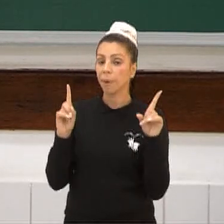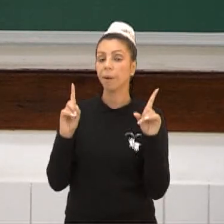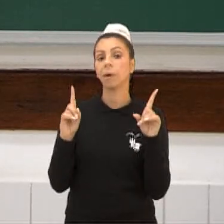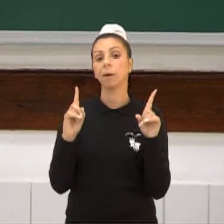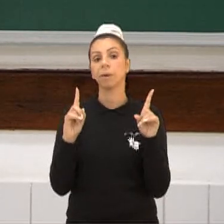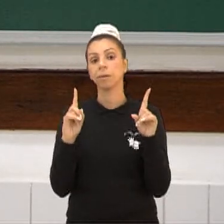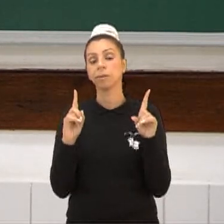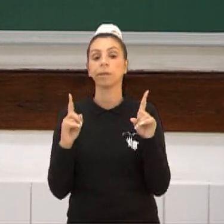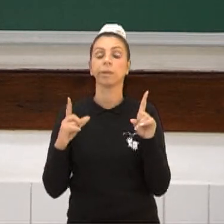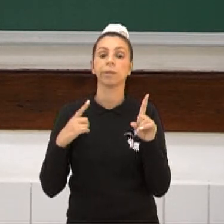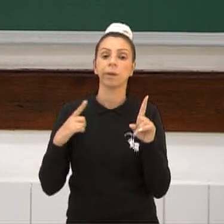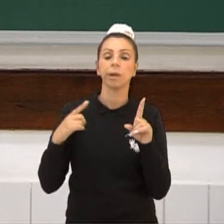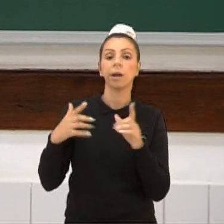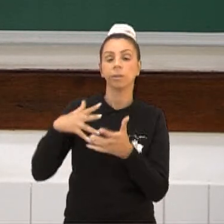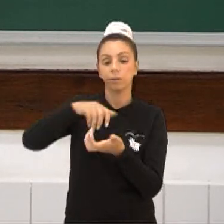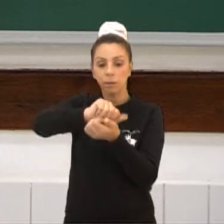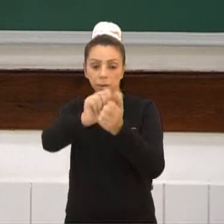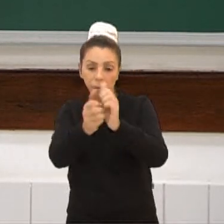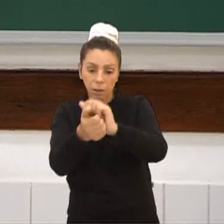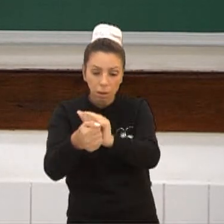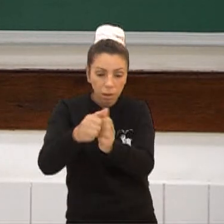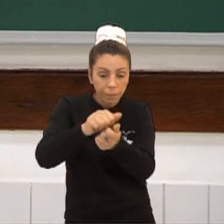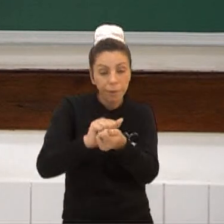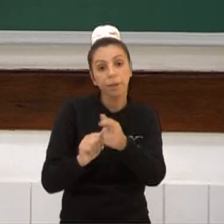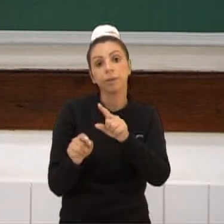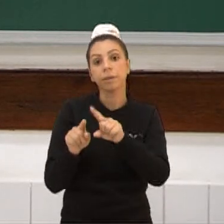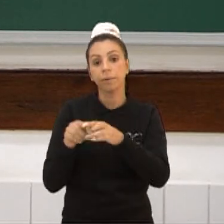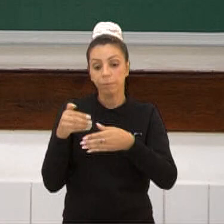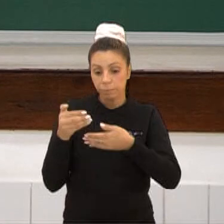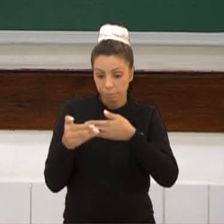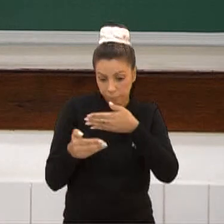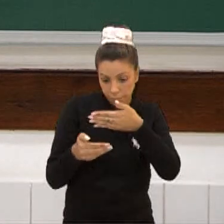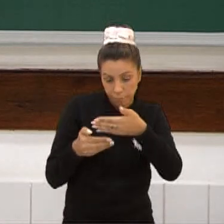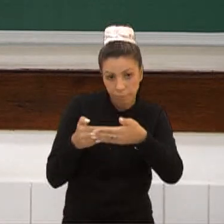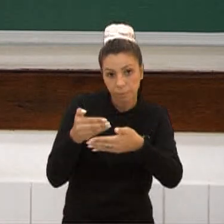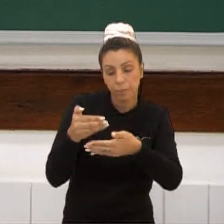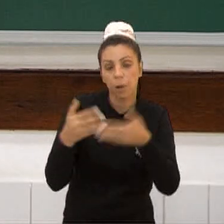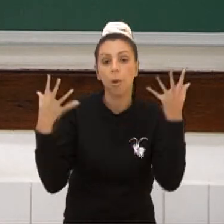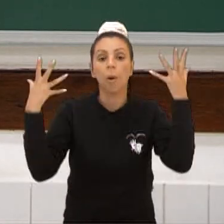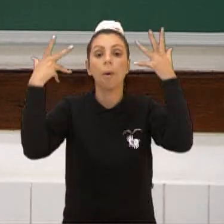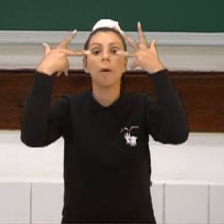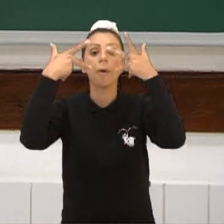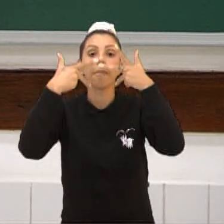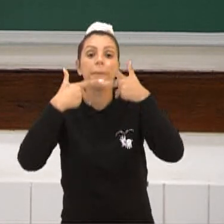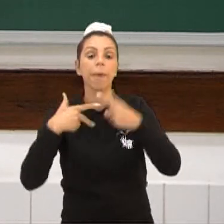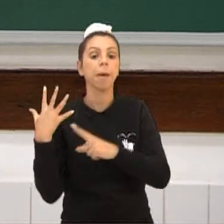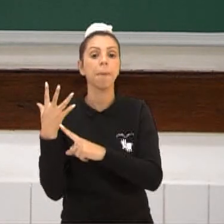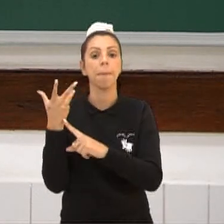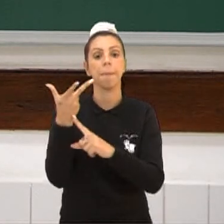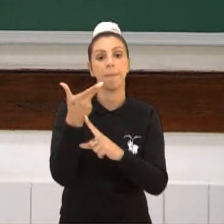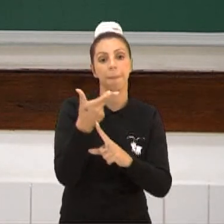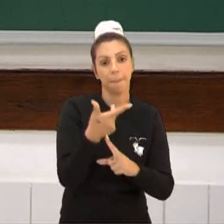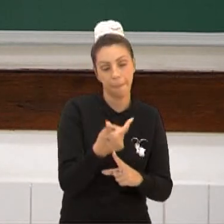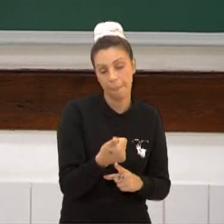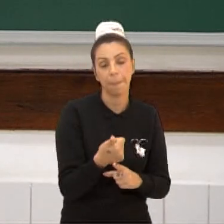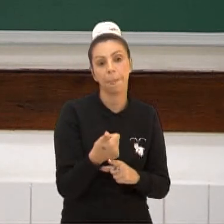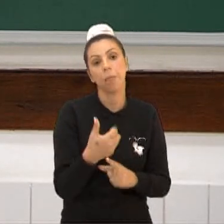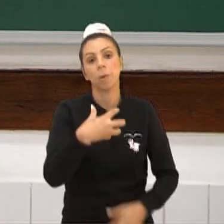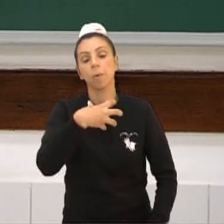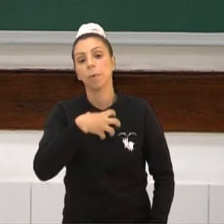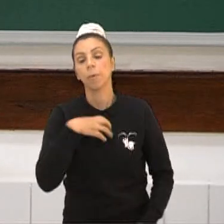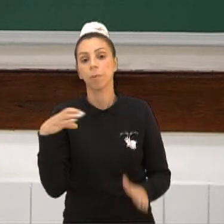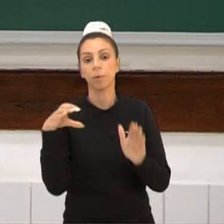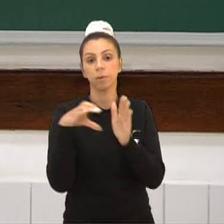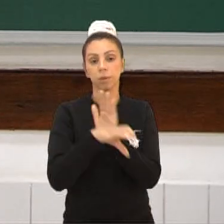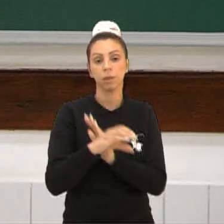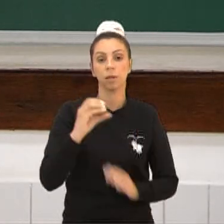conforme a construção plástica que eles fizeram, veio se tornar o belo para nós, a apreciação com a arte no sentido ocidental que é nosso